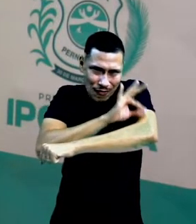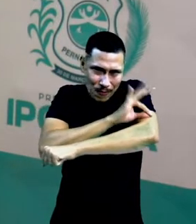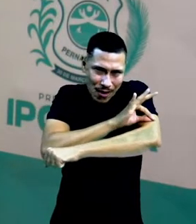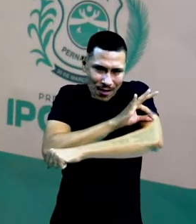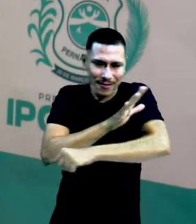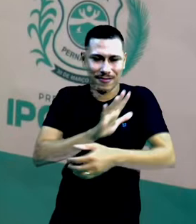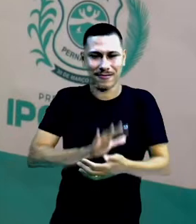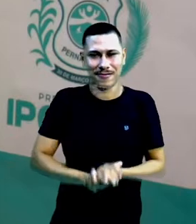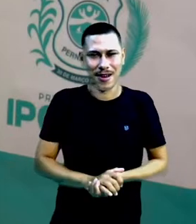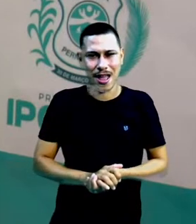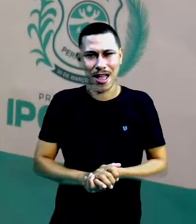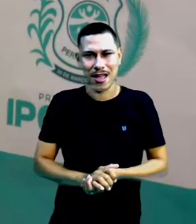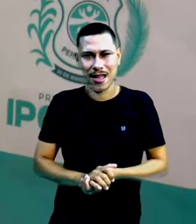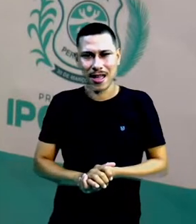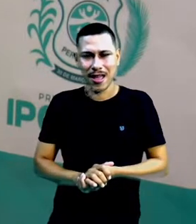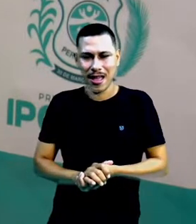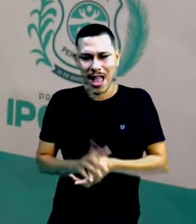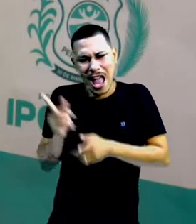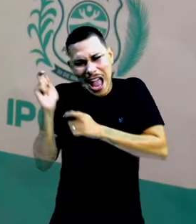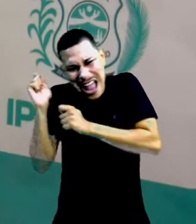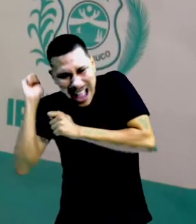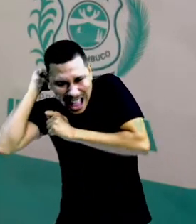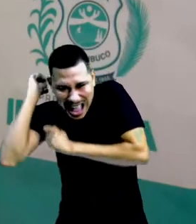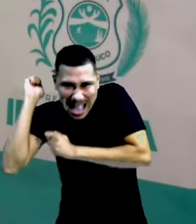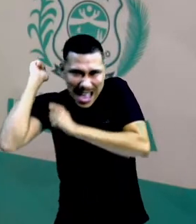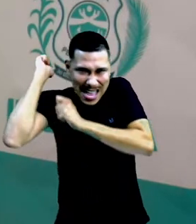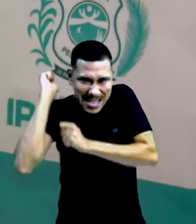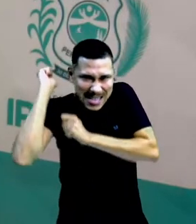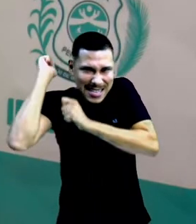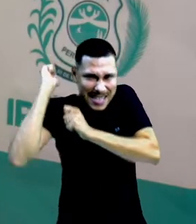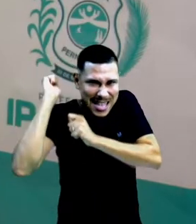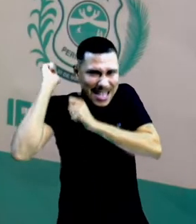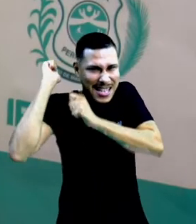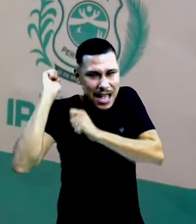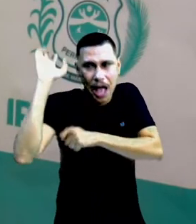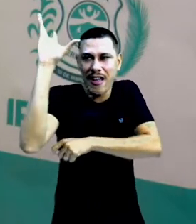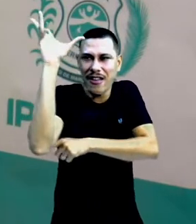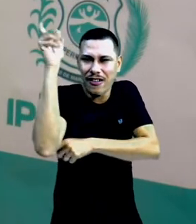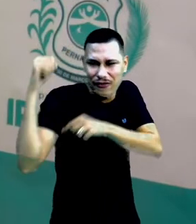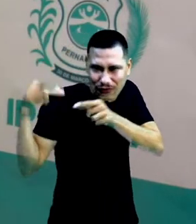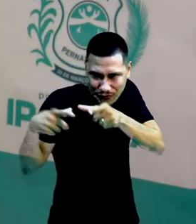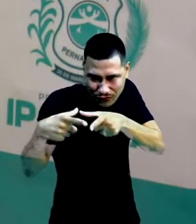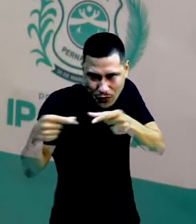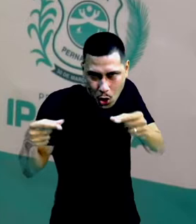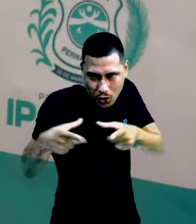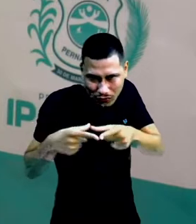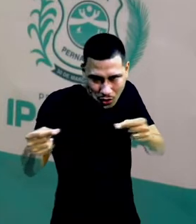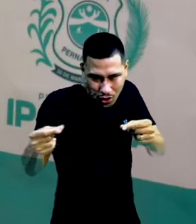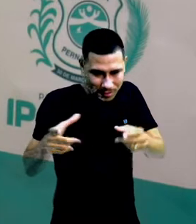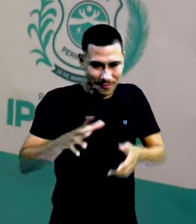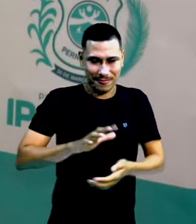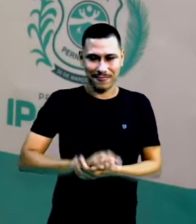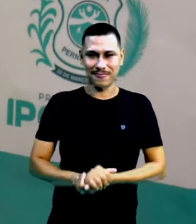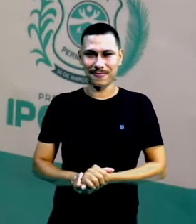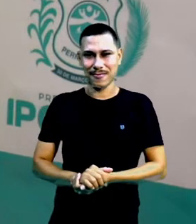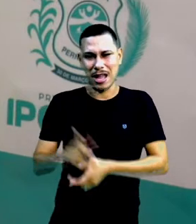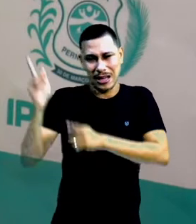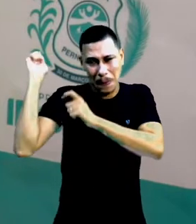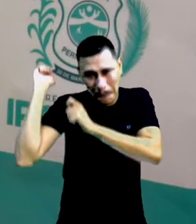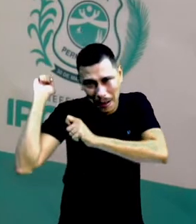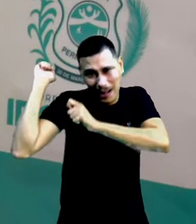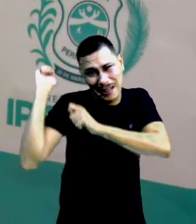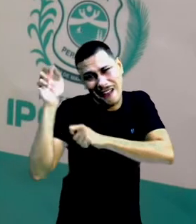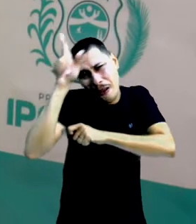verdinha, cheia de folhas picadas, não isso? Carregando aquele peso,